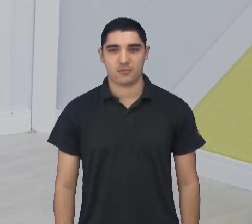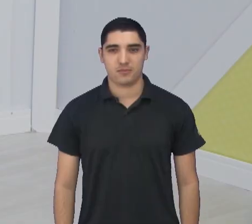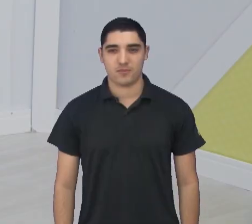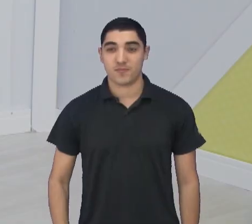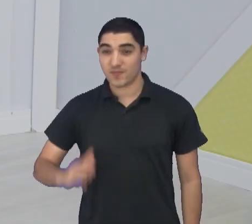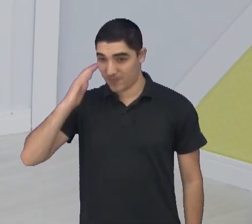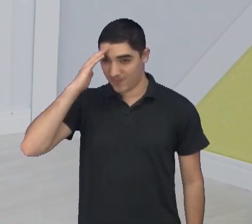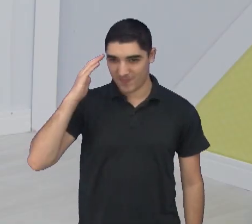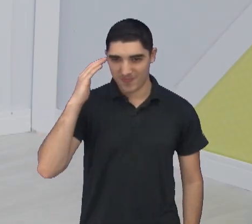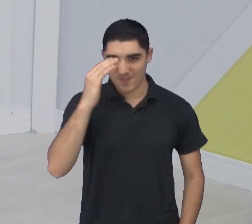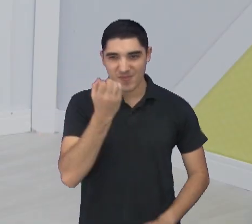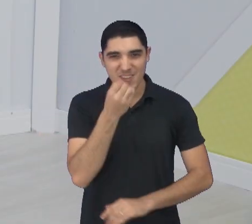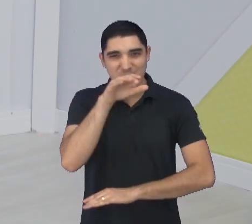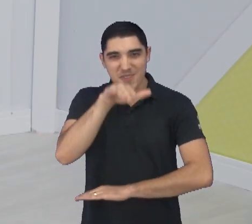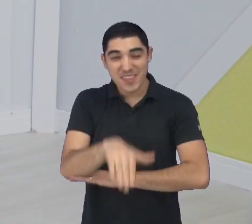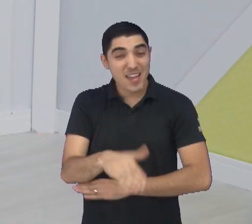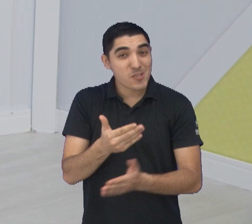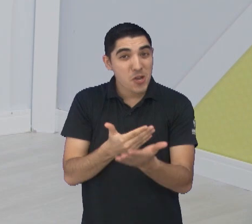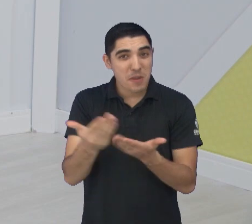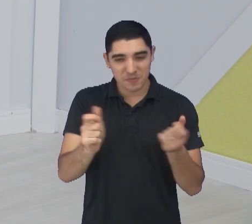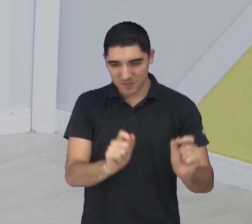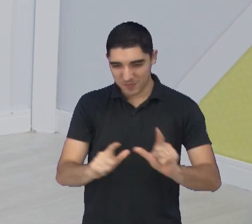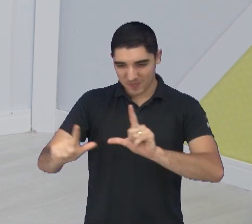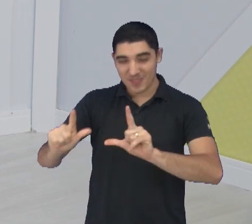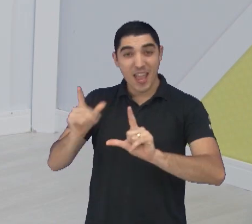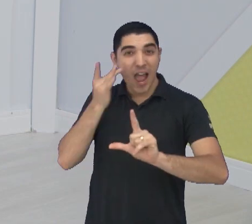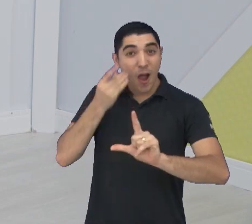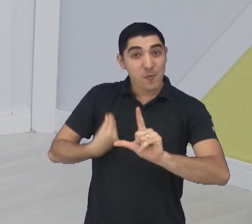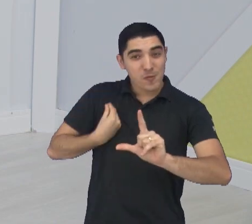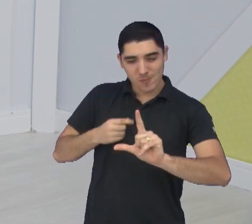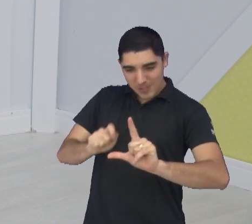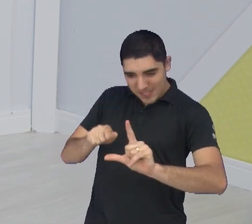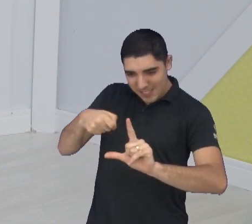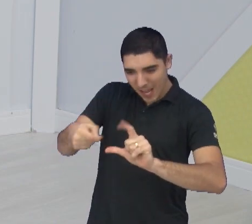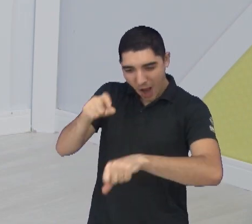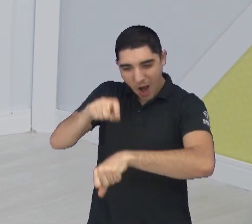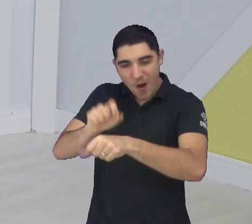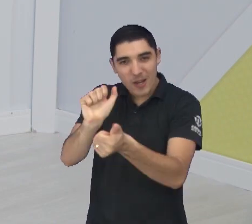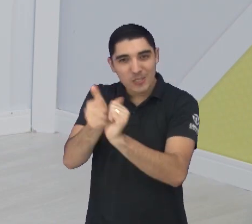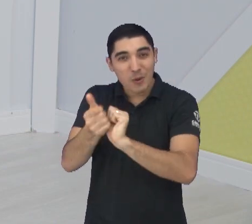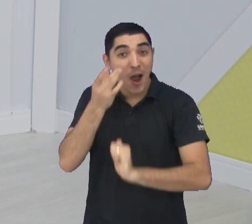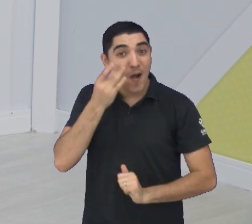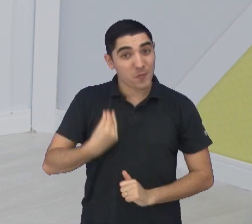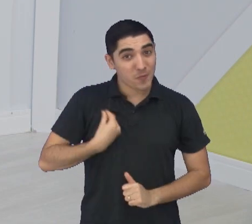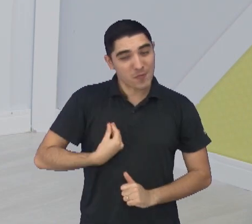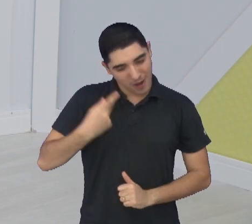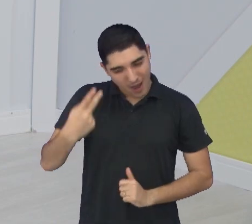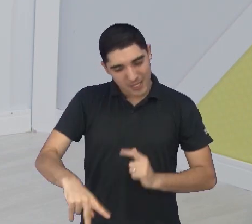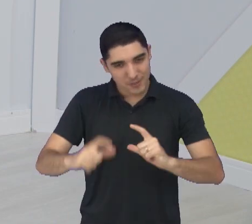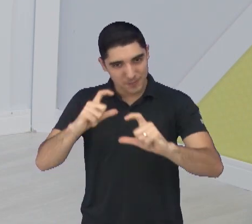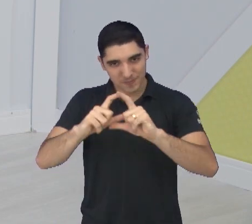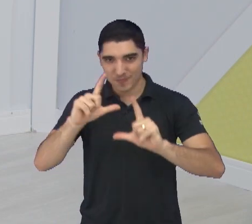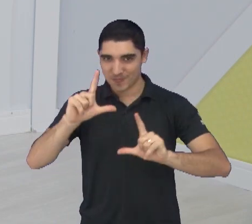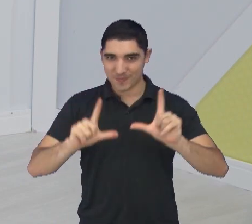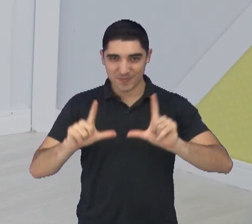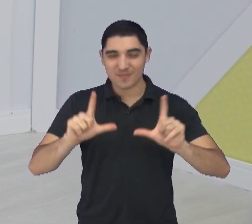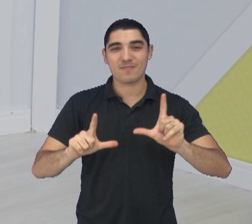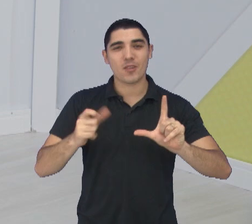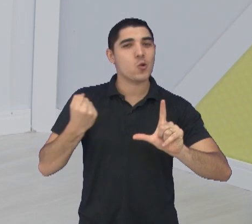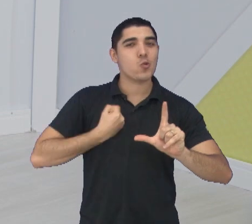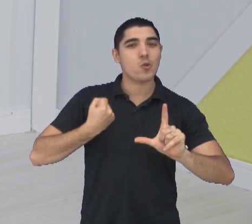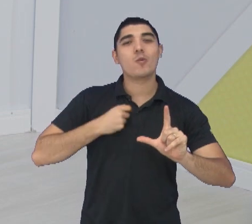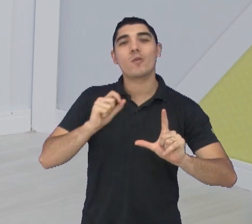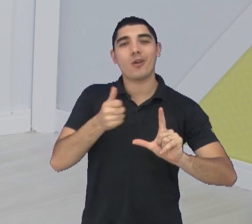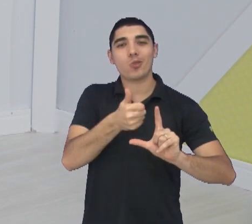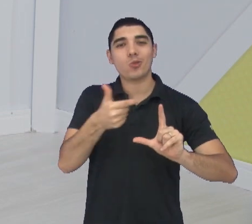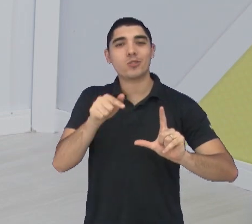Fala galera, uma boa tarde pra você, está começando o Alvivaço, o programa Hora do Esporte aqui na tela da TV Câmara de São José dos Campos, pelo